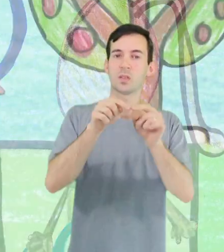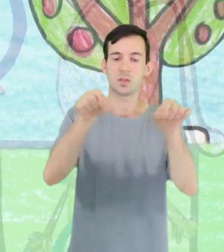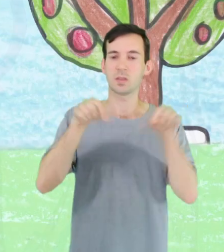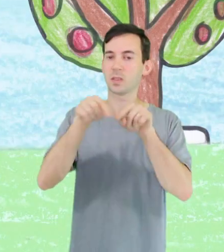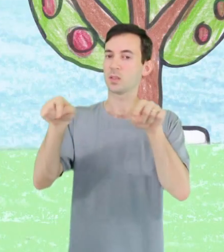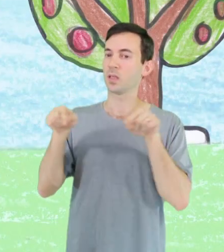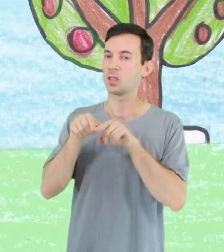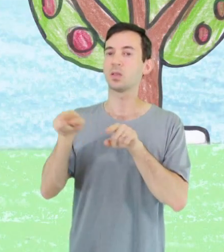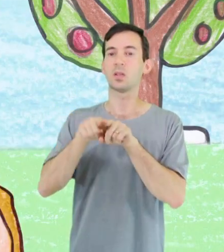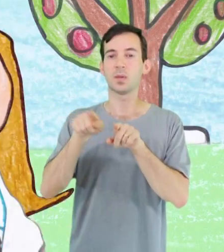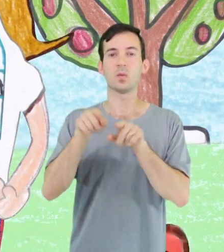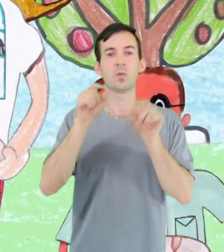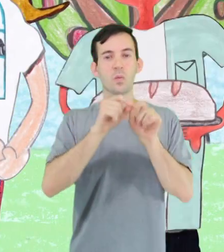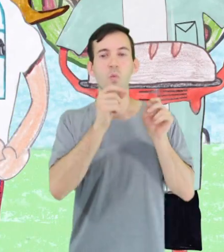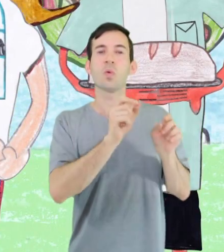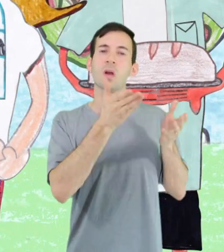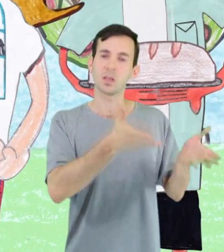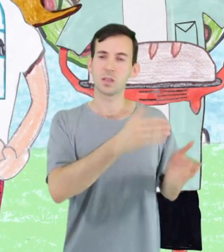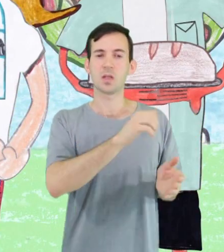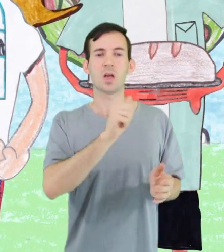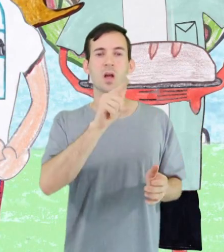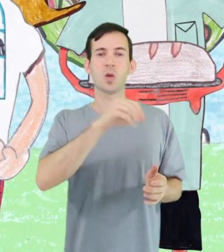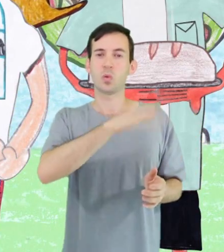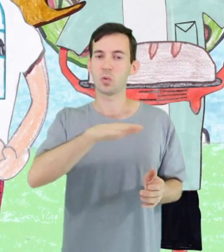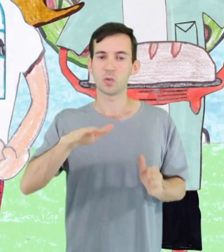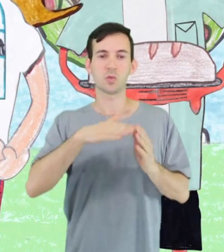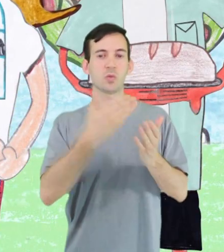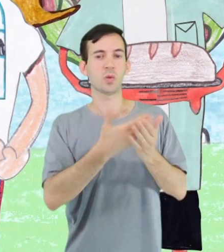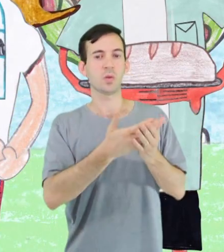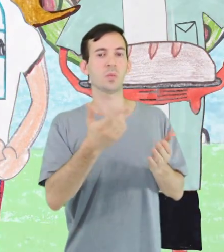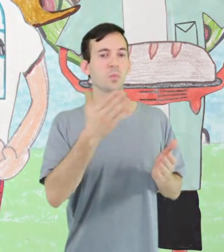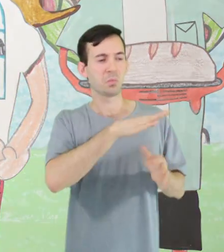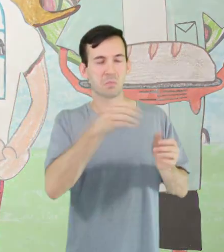E foi assim que os alunos da escola passaram a se alimentar melhor.